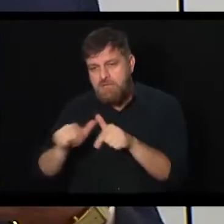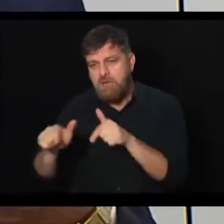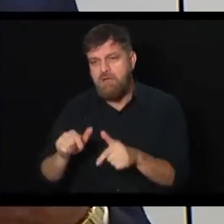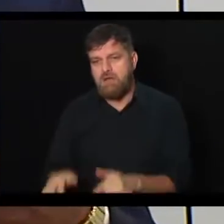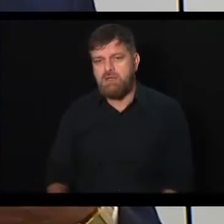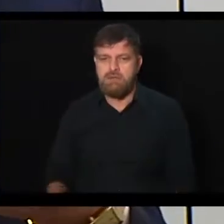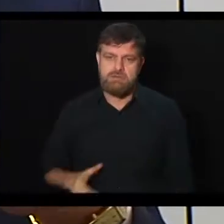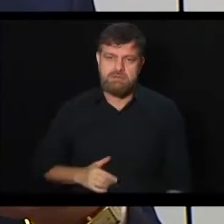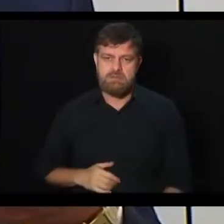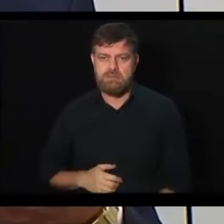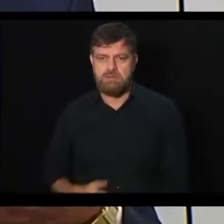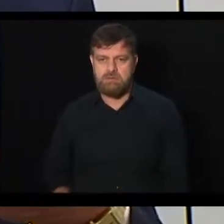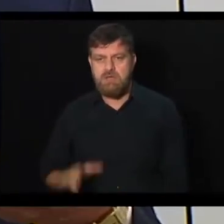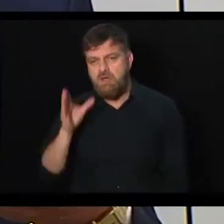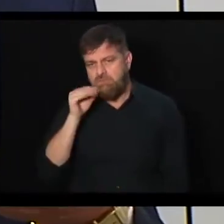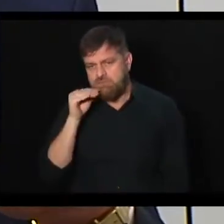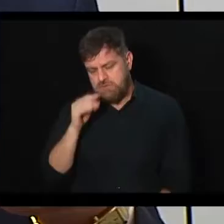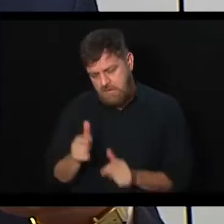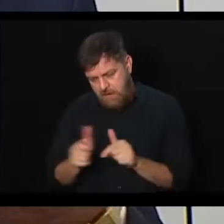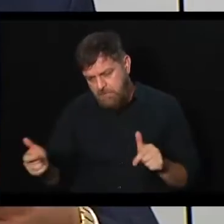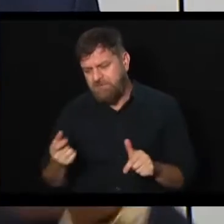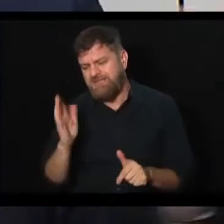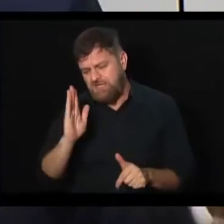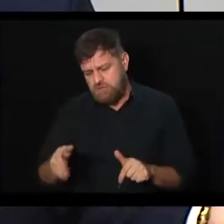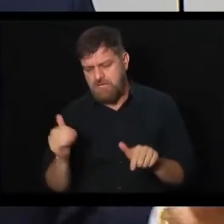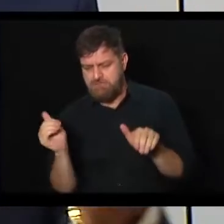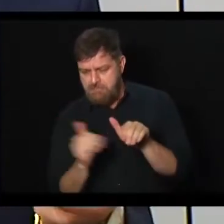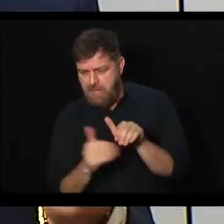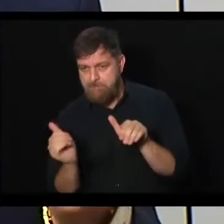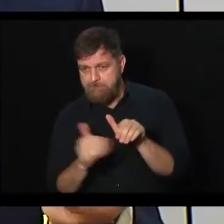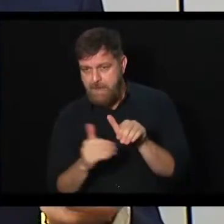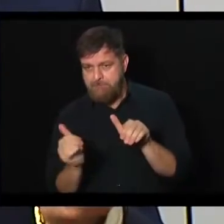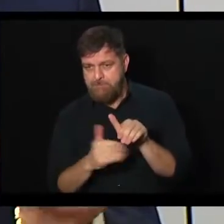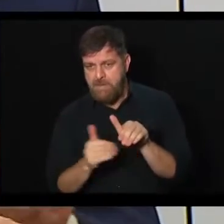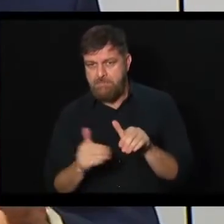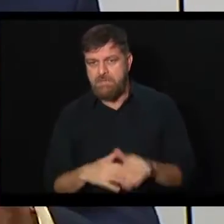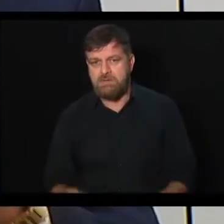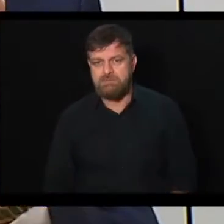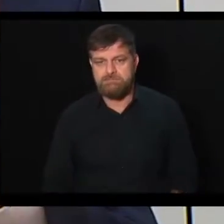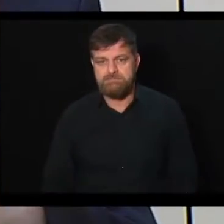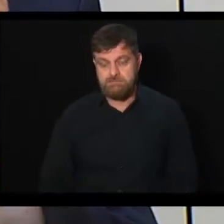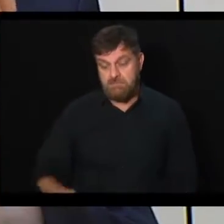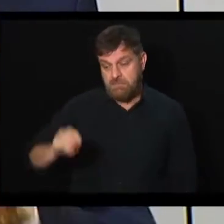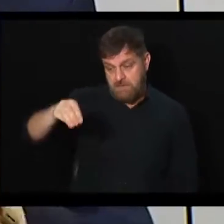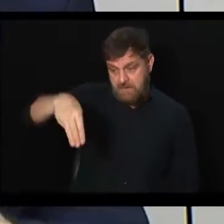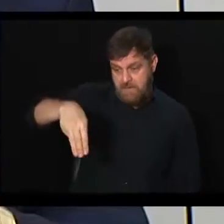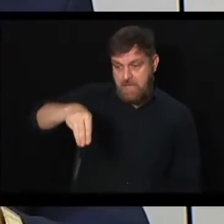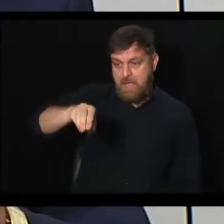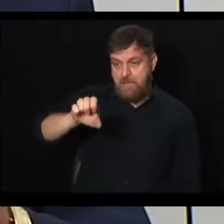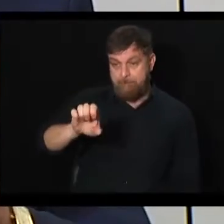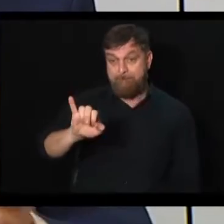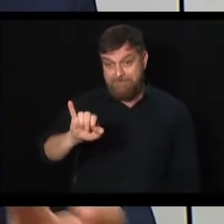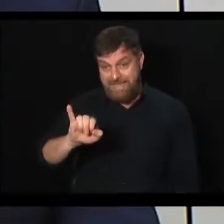empregada, grande parte já recolhe, né? Do meio, como você bem citou. Mas o pano de fundo é